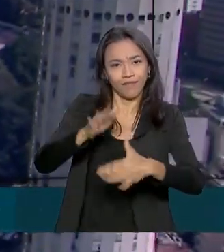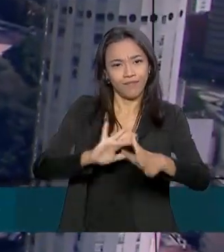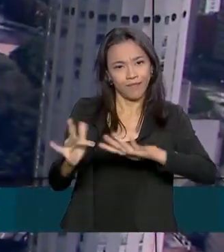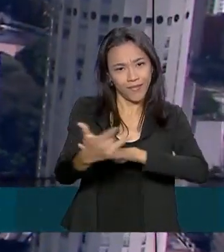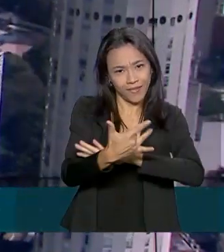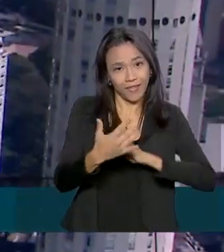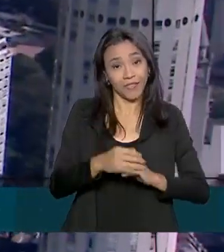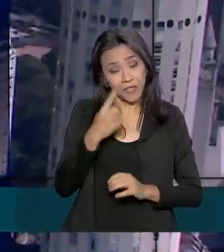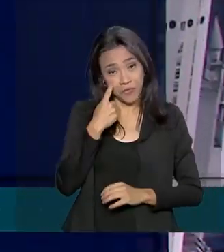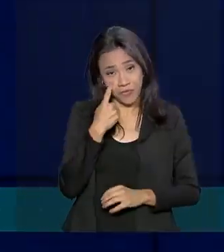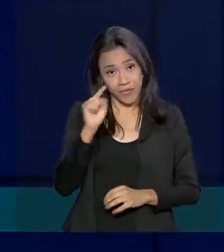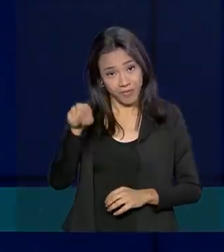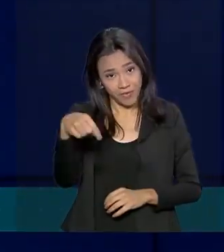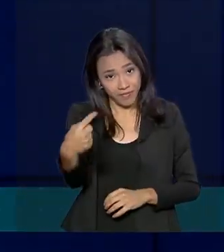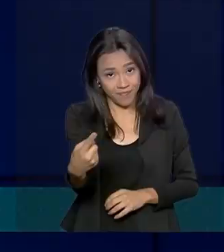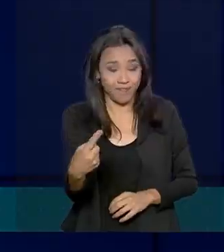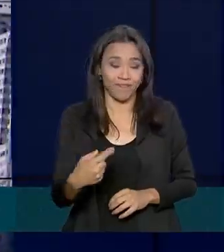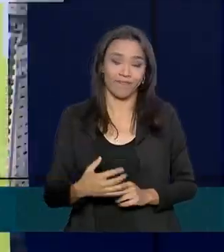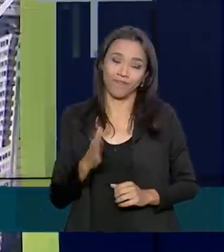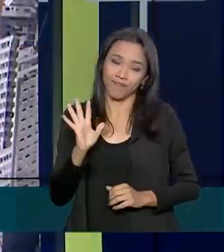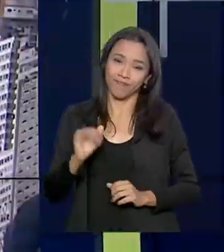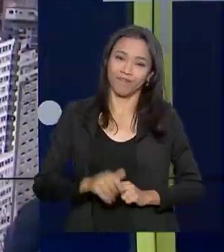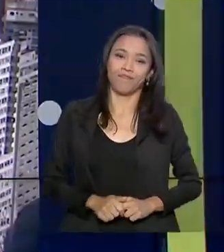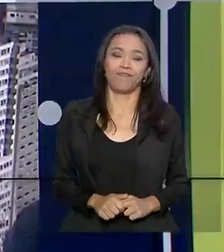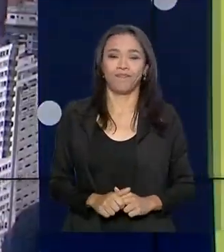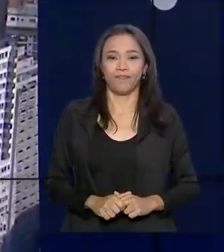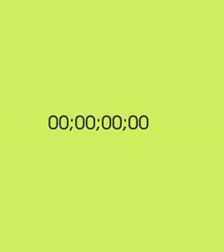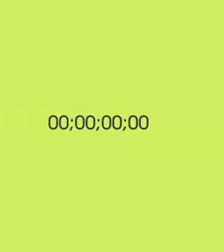sociais. E nos vemos na próxima edição. Até lá.